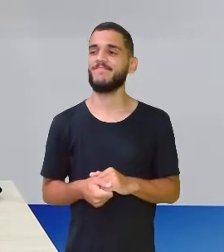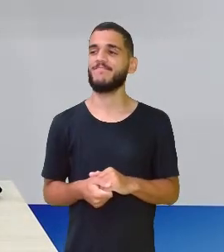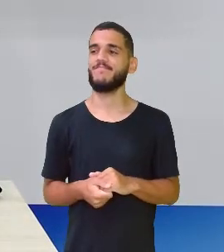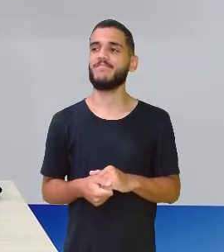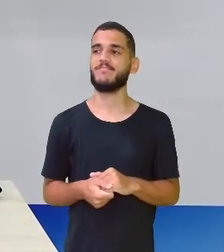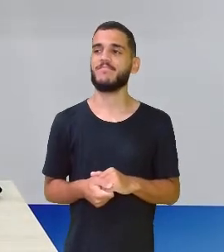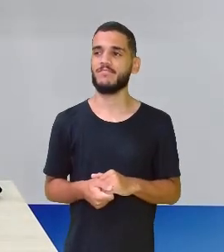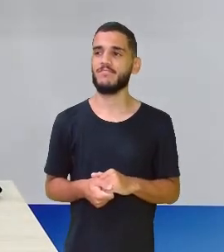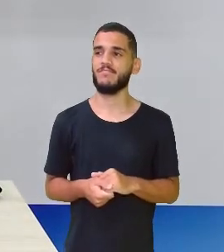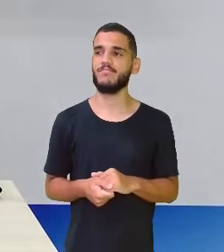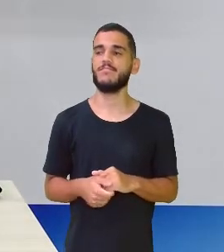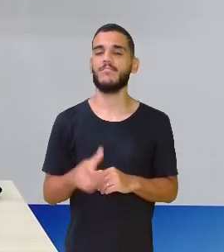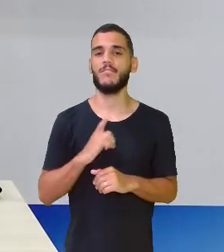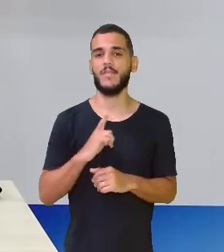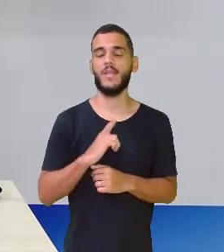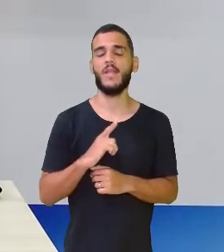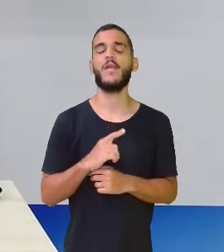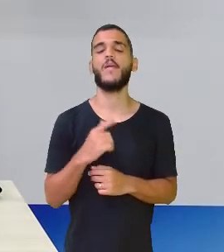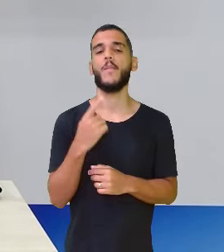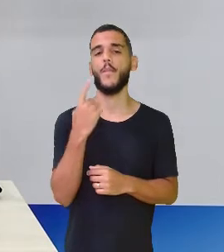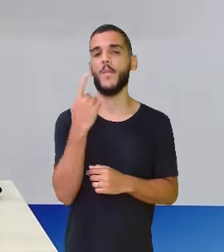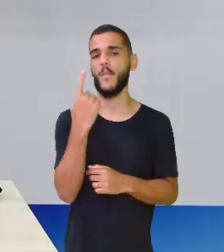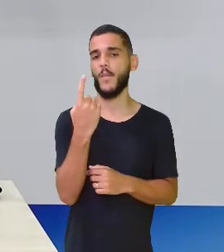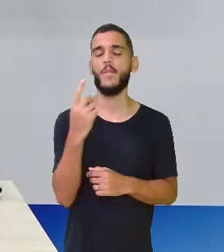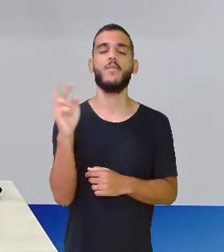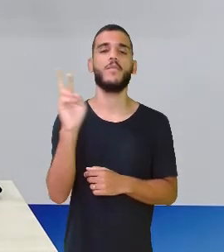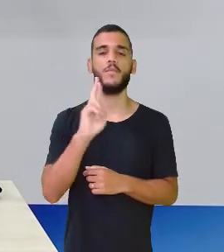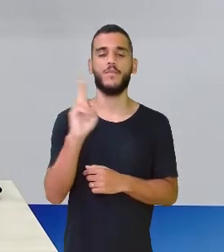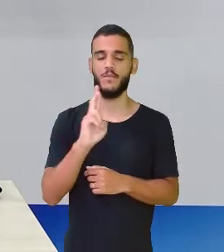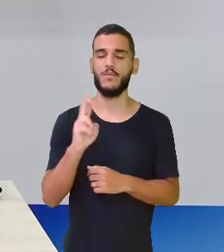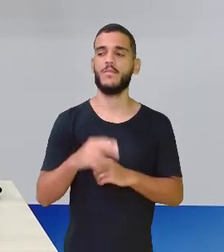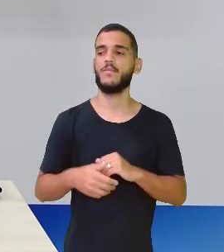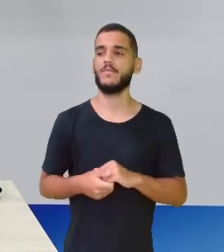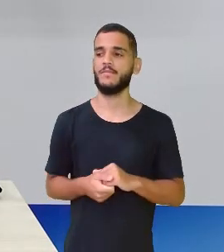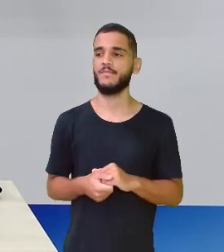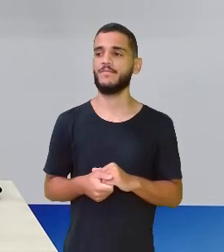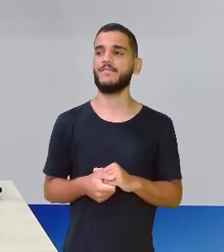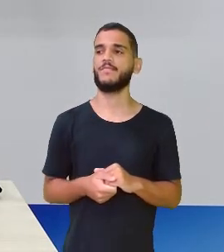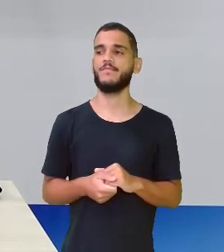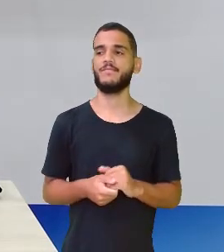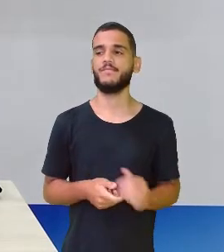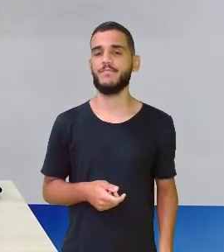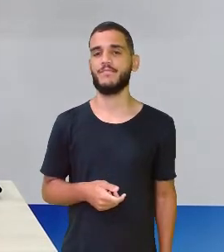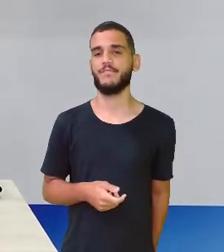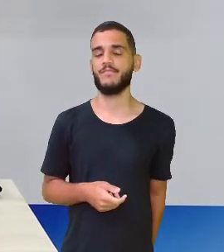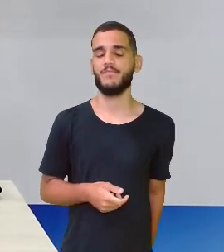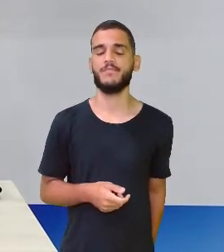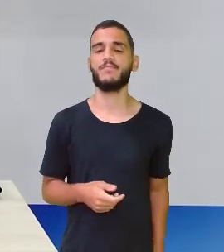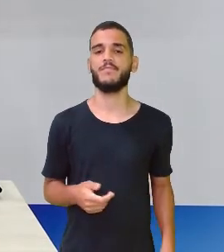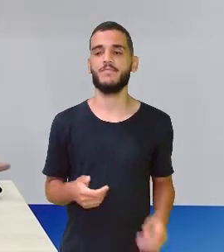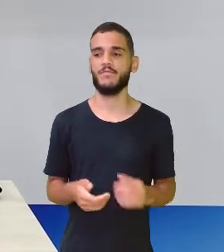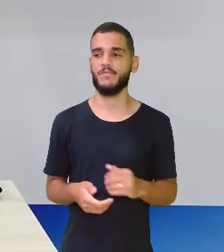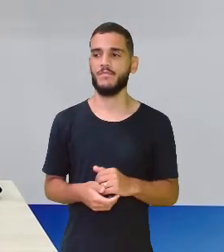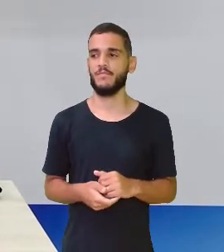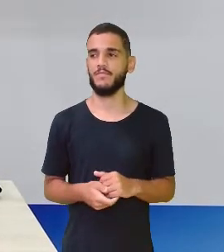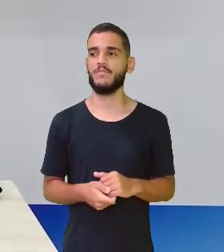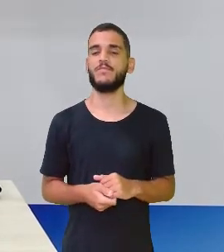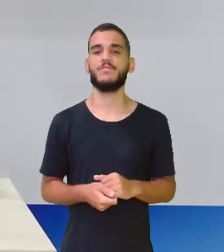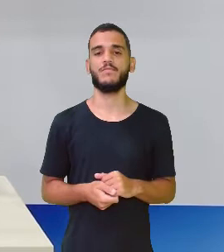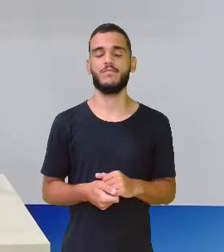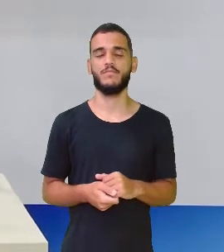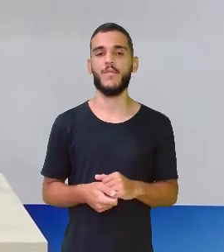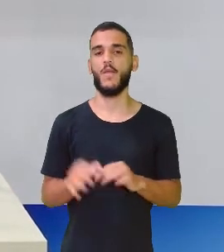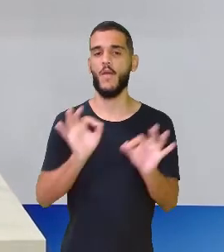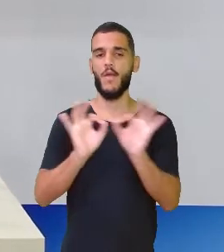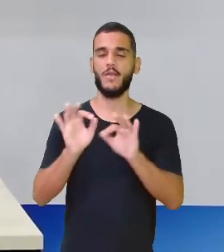eu tenho o meu inteiro que representa uma moeda de um real. Deixa eu botar mais pra cá. Deixa eu ver se eu colocar a minha mesa